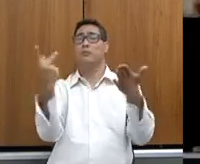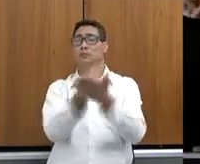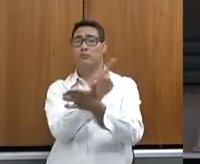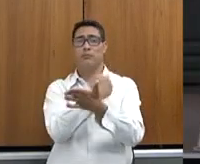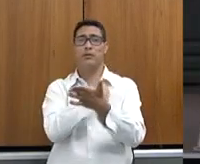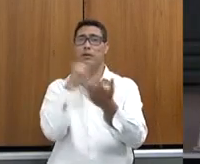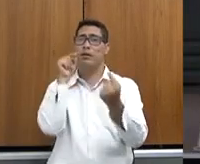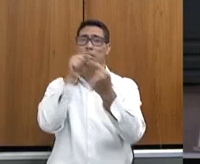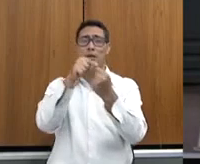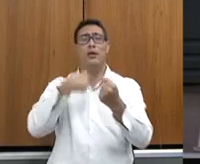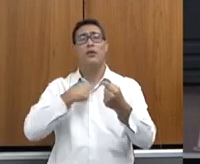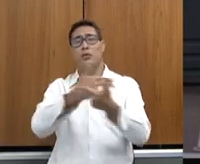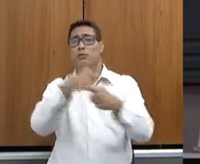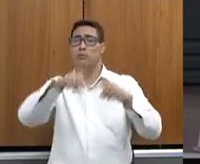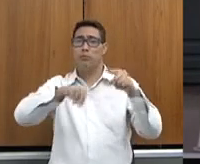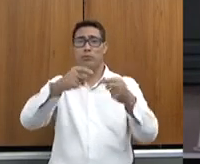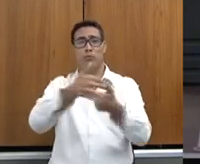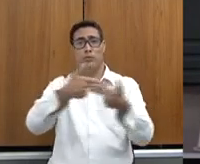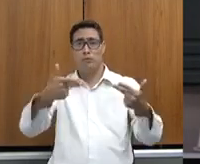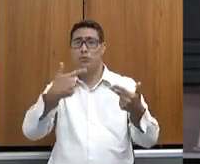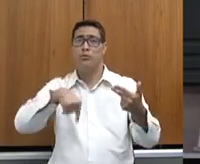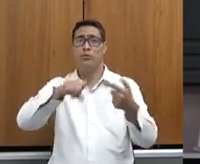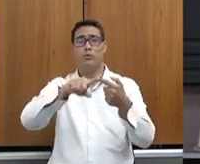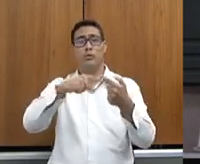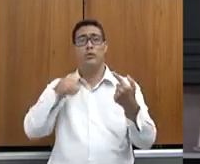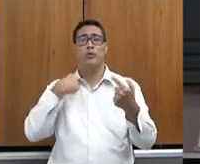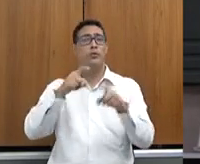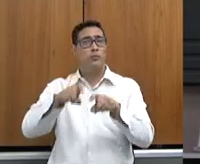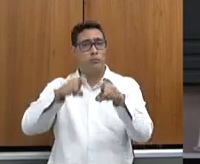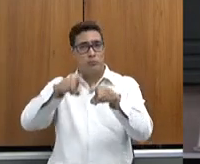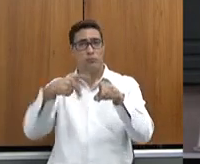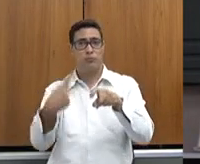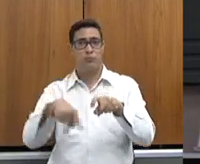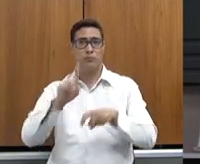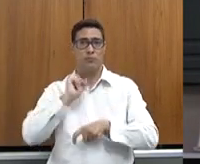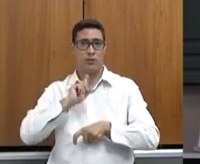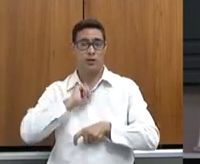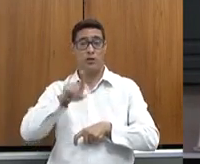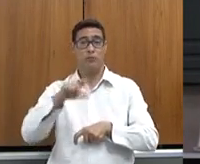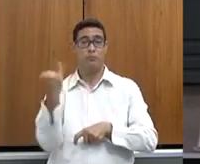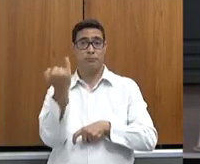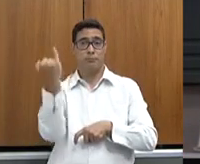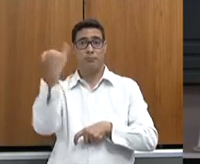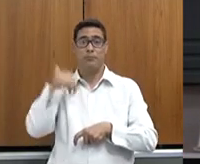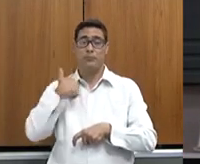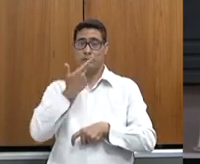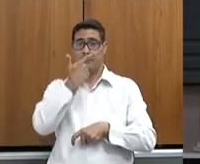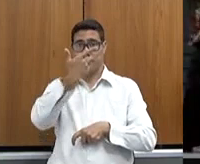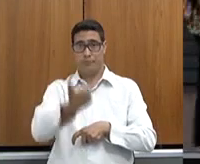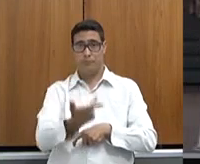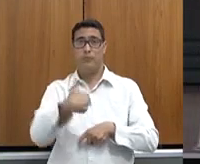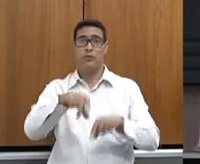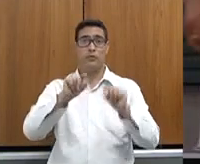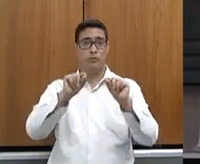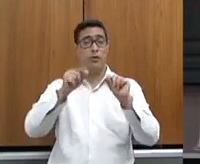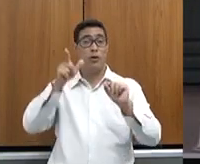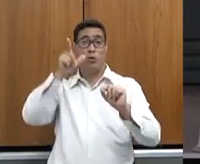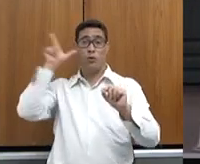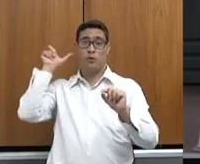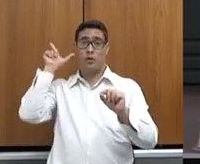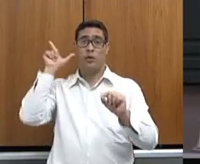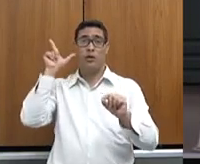comercial de produtos e serviços do agronegócio mineiro. Muito importante frisar que ontem